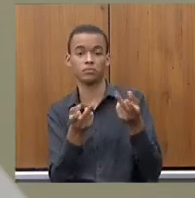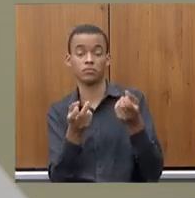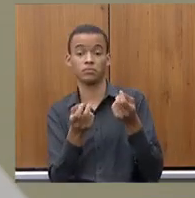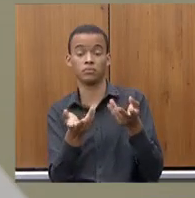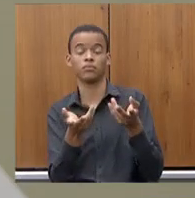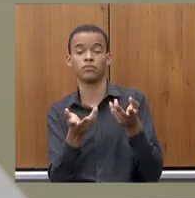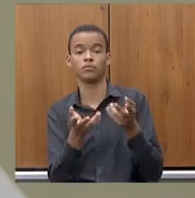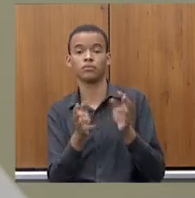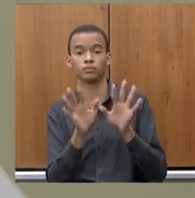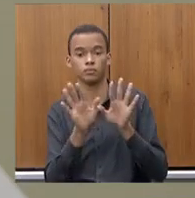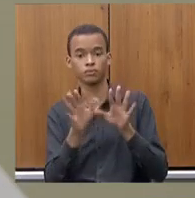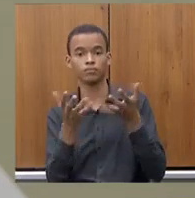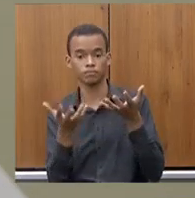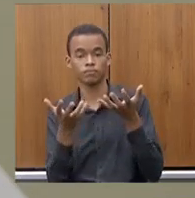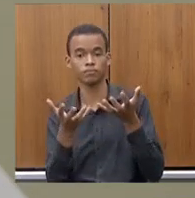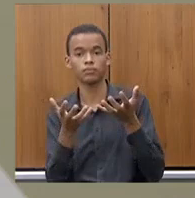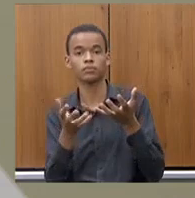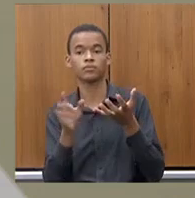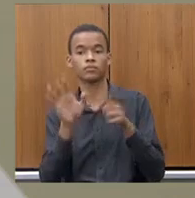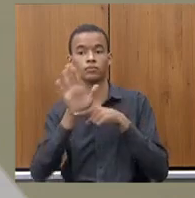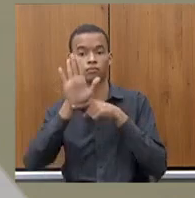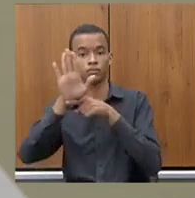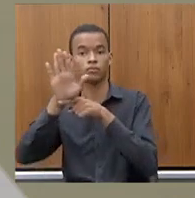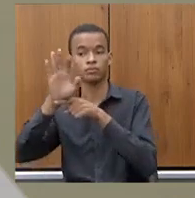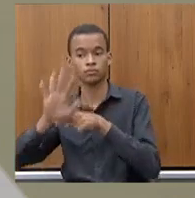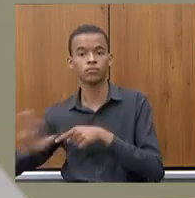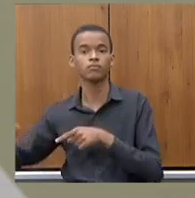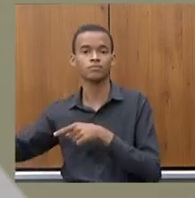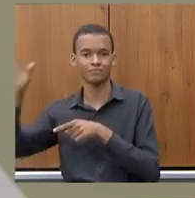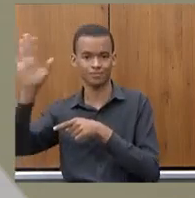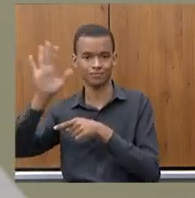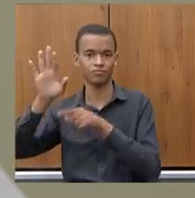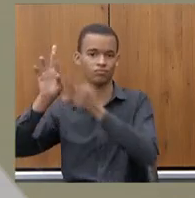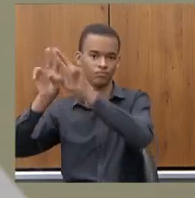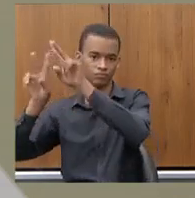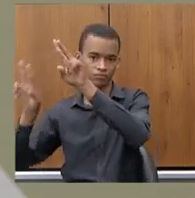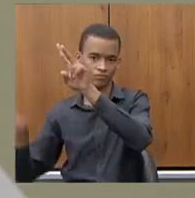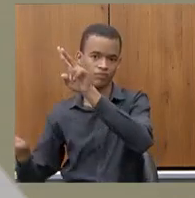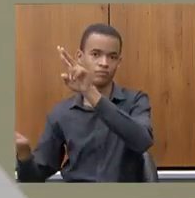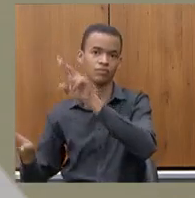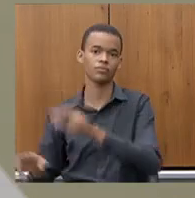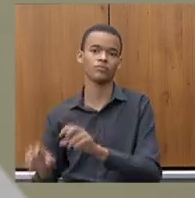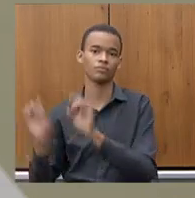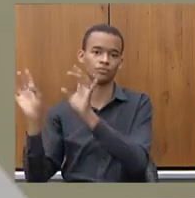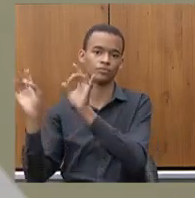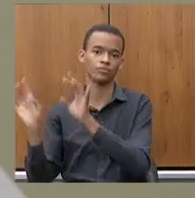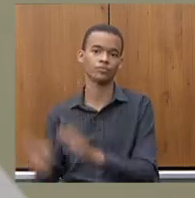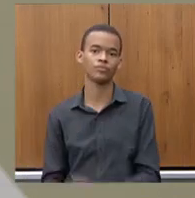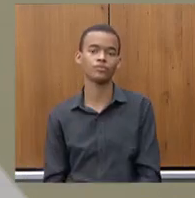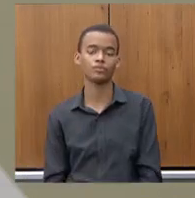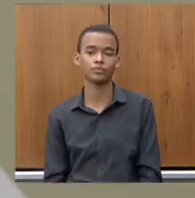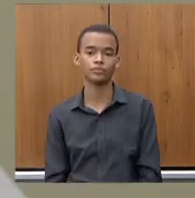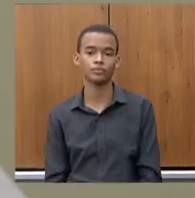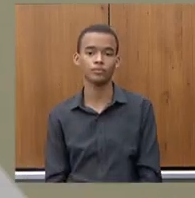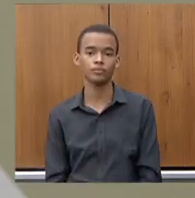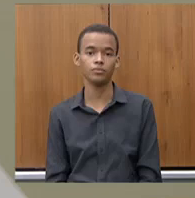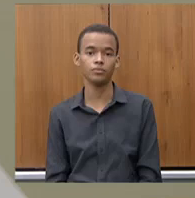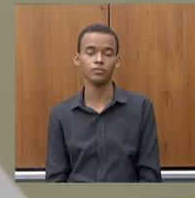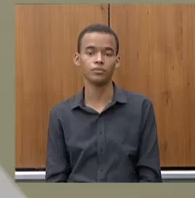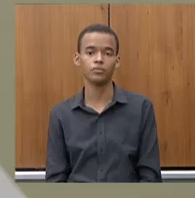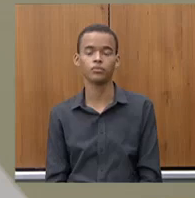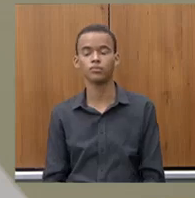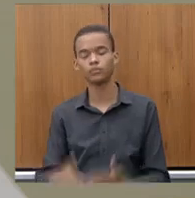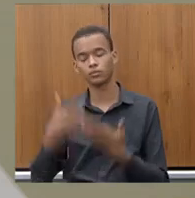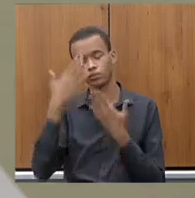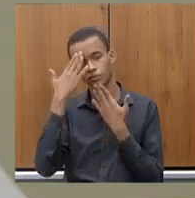ficar mais livre para atuar nas áreas essenciais eu queria agradecer ao